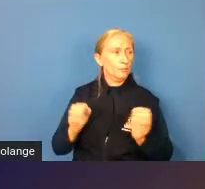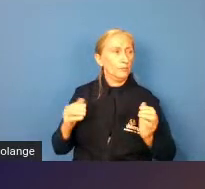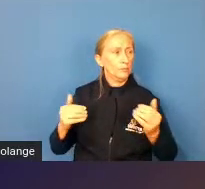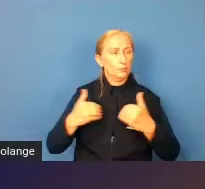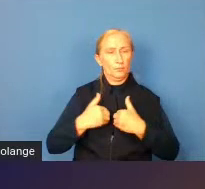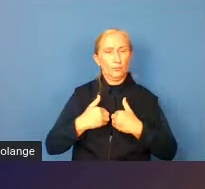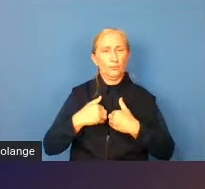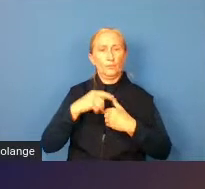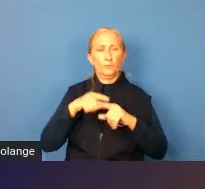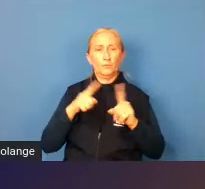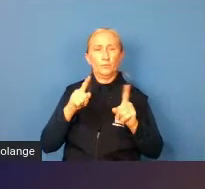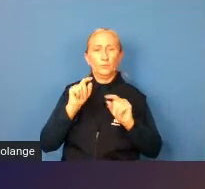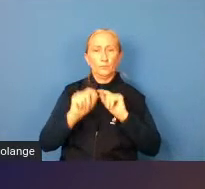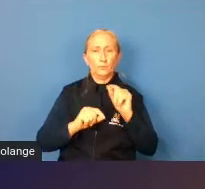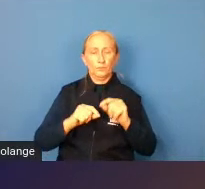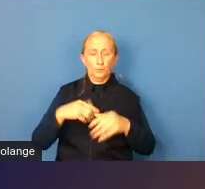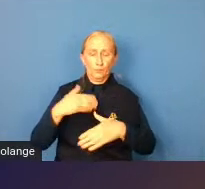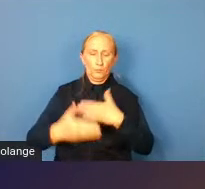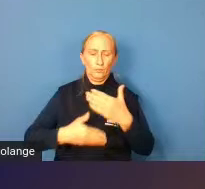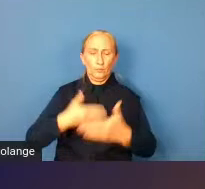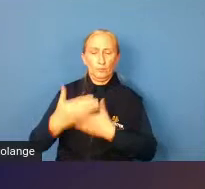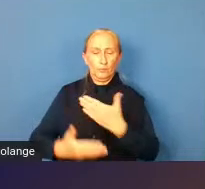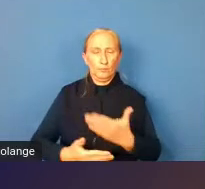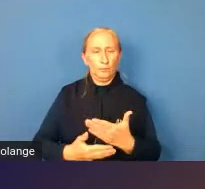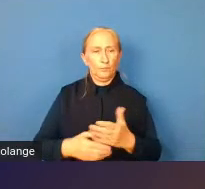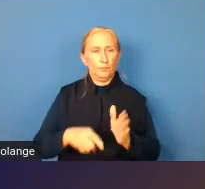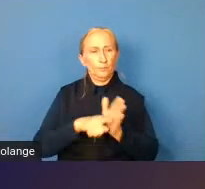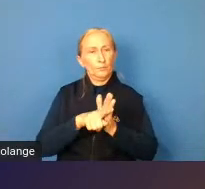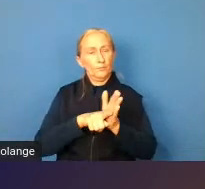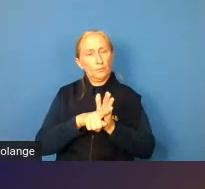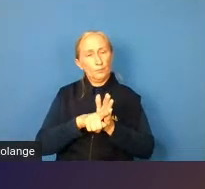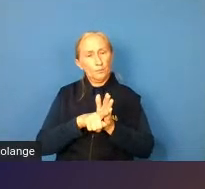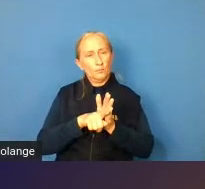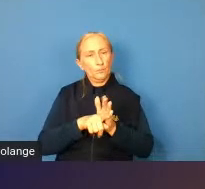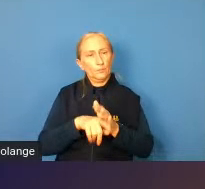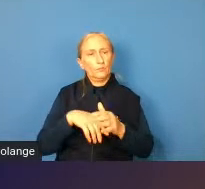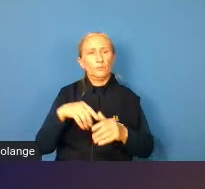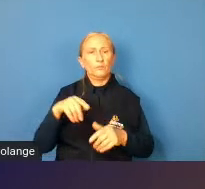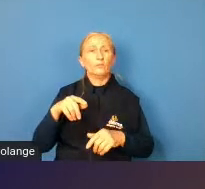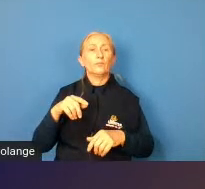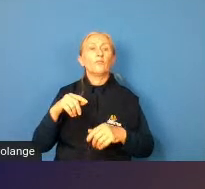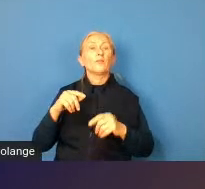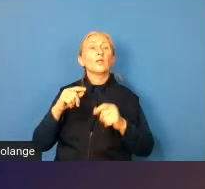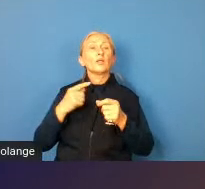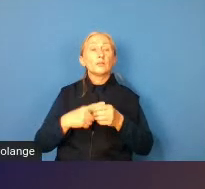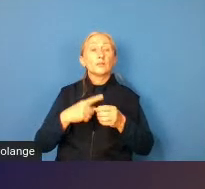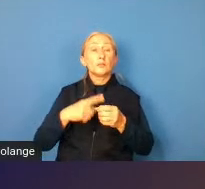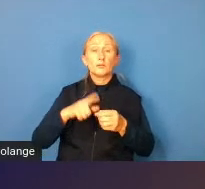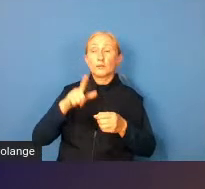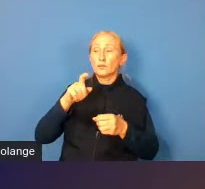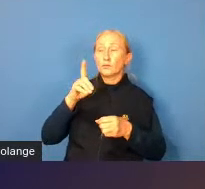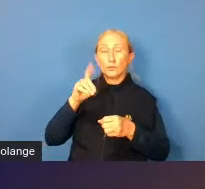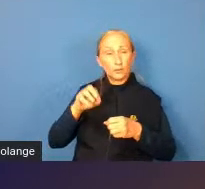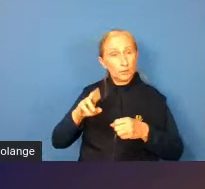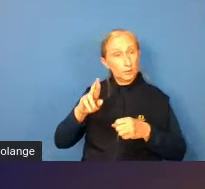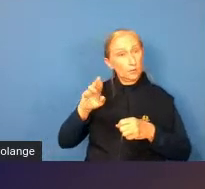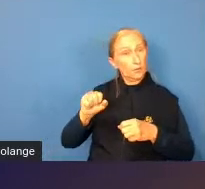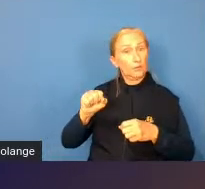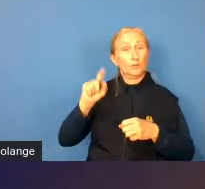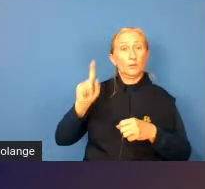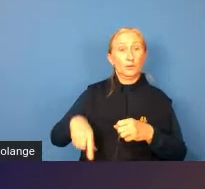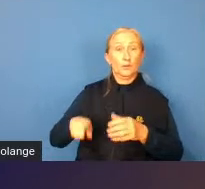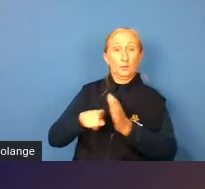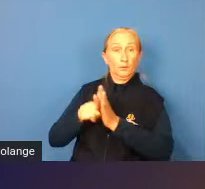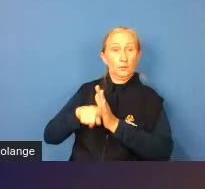porém com o avassalar das pesquisas Londres chegou especificamente Alisson Mottri que é um